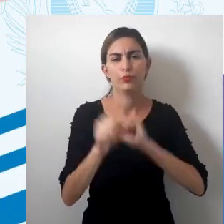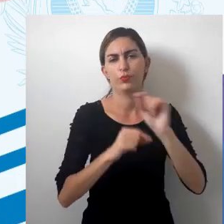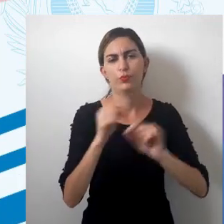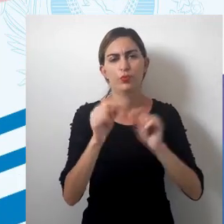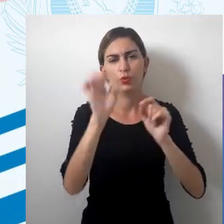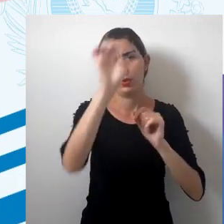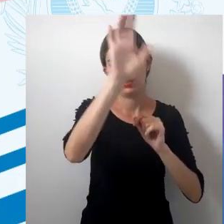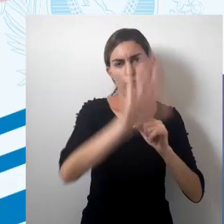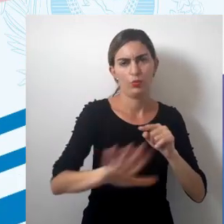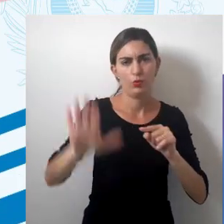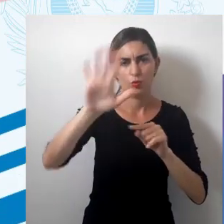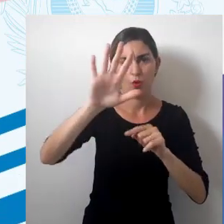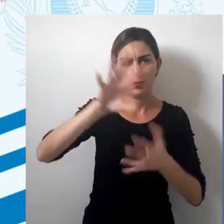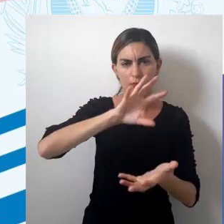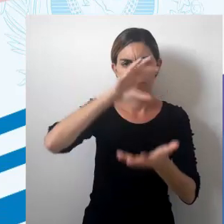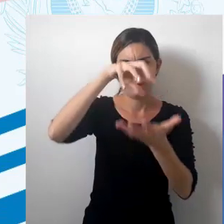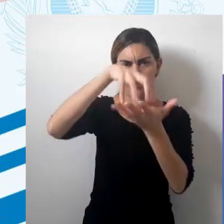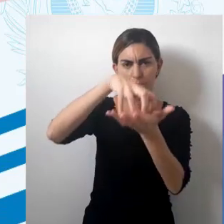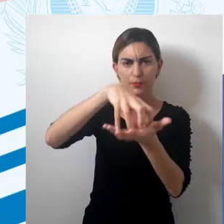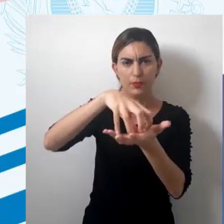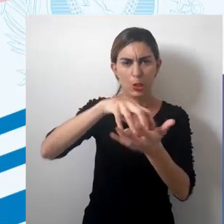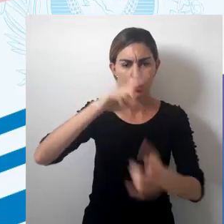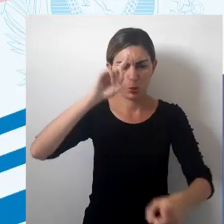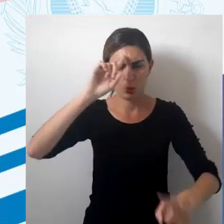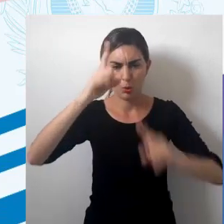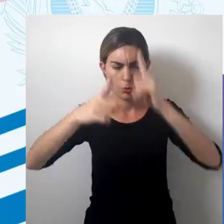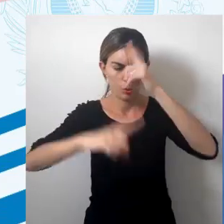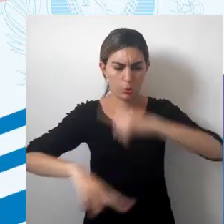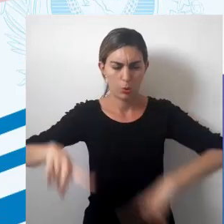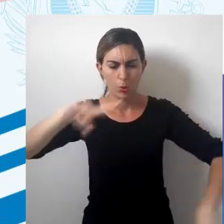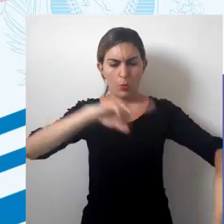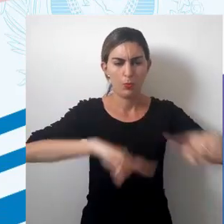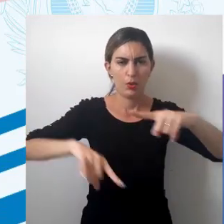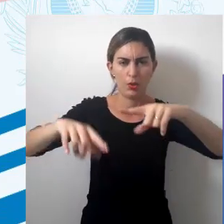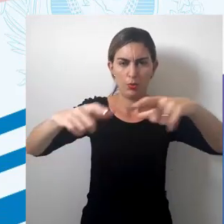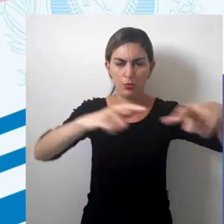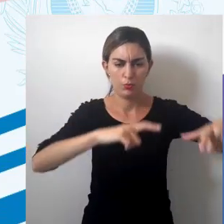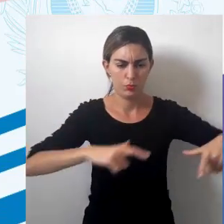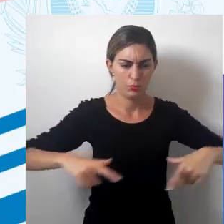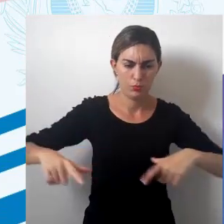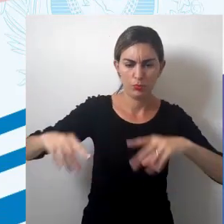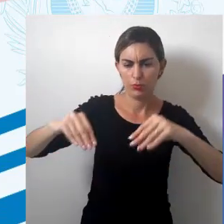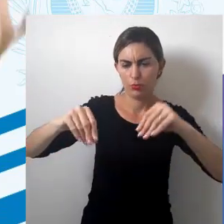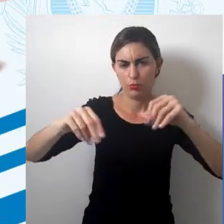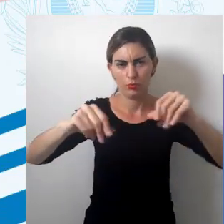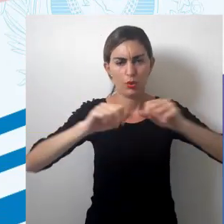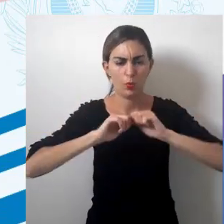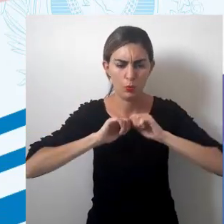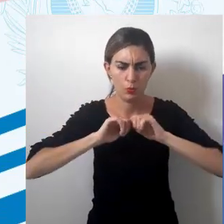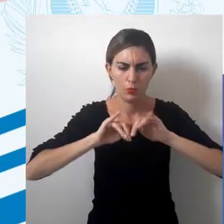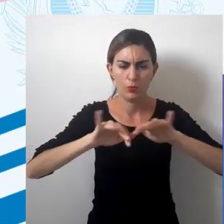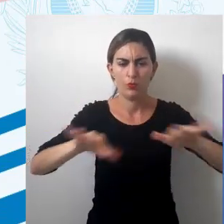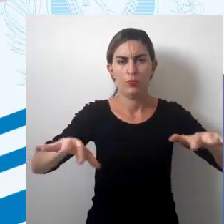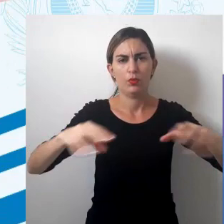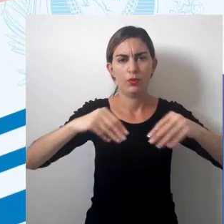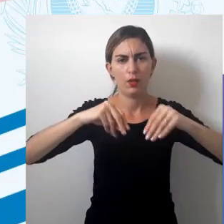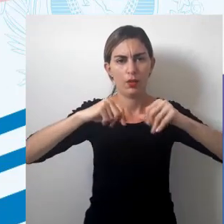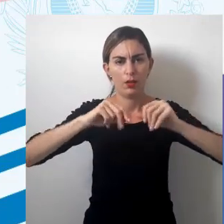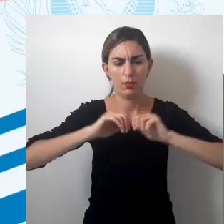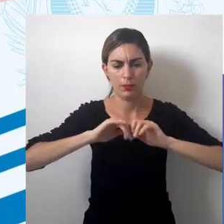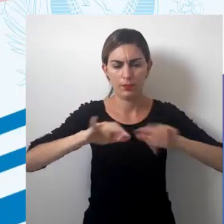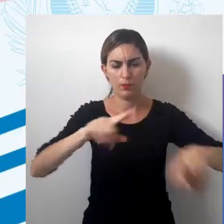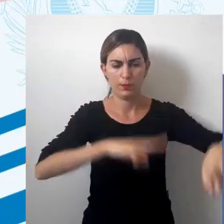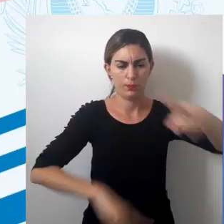Europa, que estava no centro, que tinha esse domínio territorial e tinha esse processo de expansão territorial,